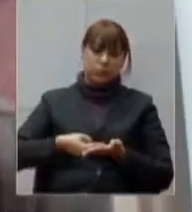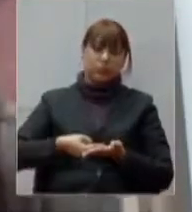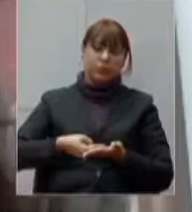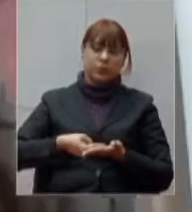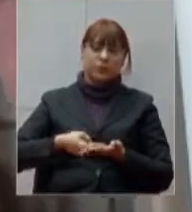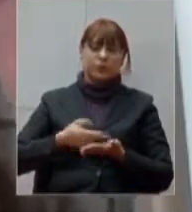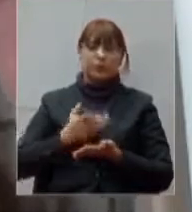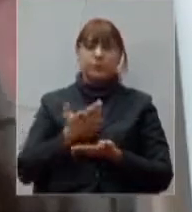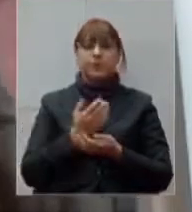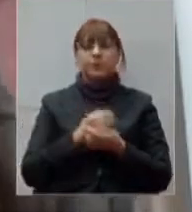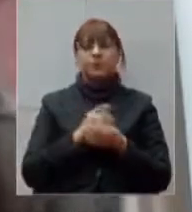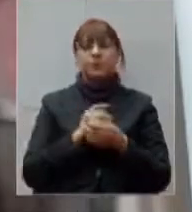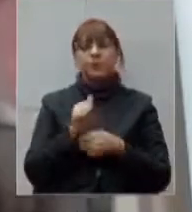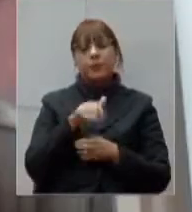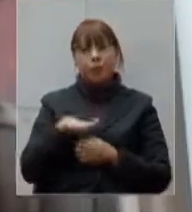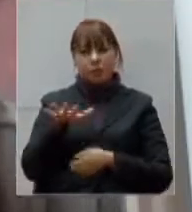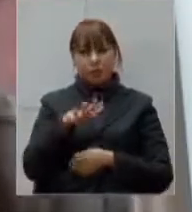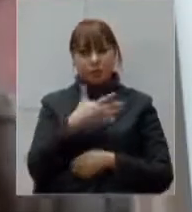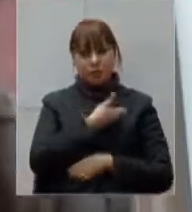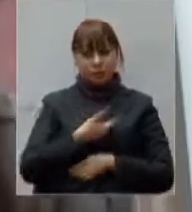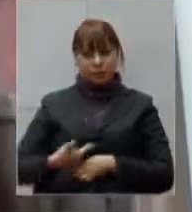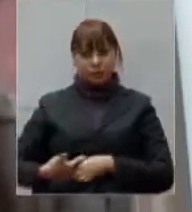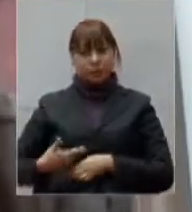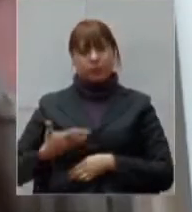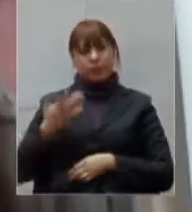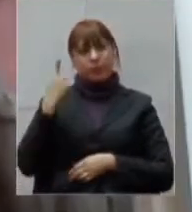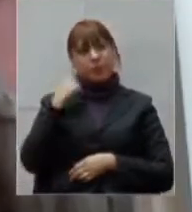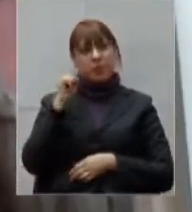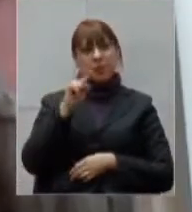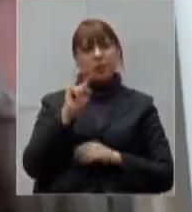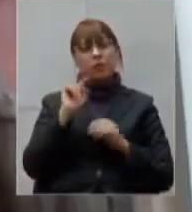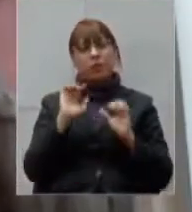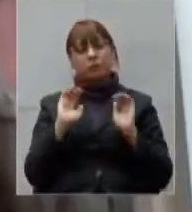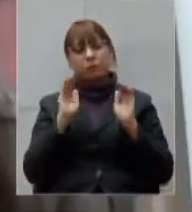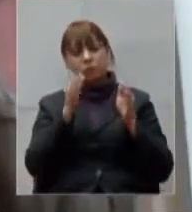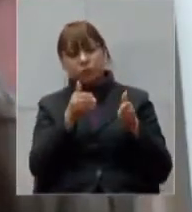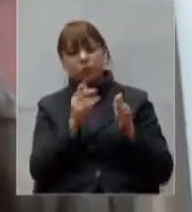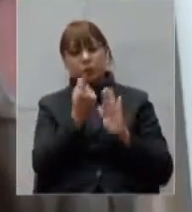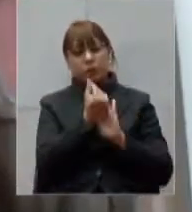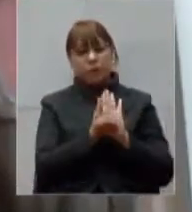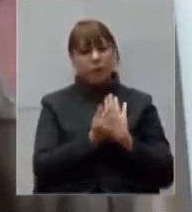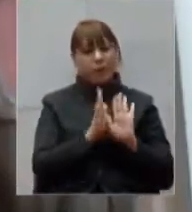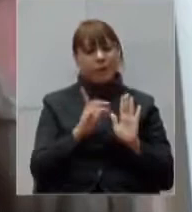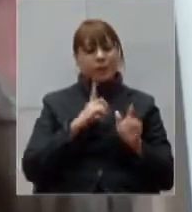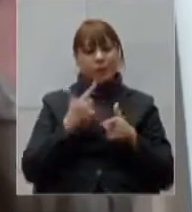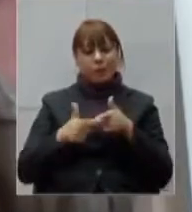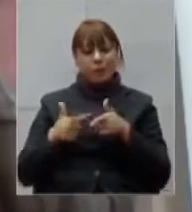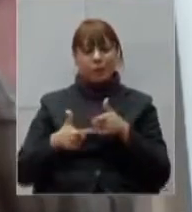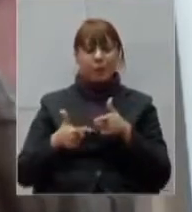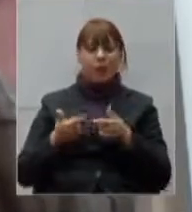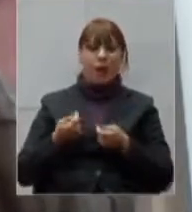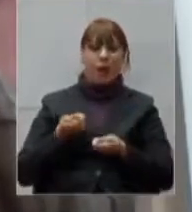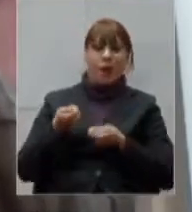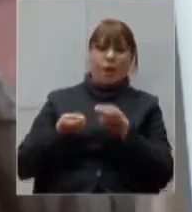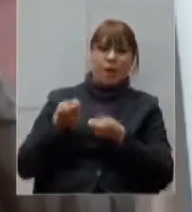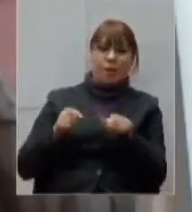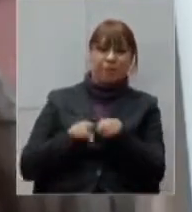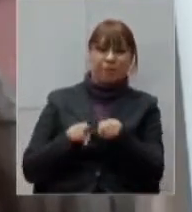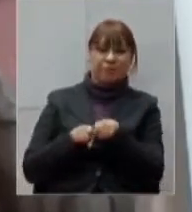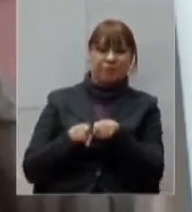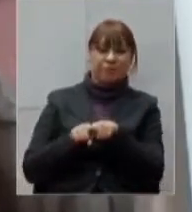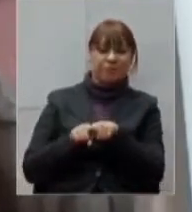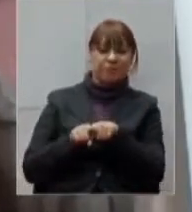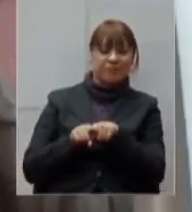Bom, mas, fora essa questão toda sanitária, nós temos um grande problema também econômico. E, do ponto de vista das